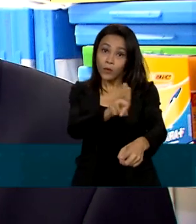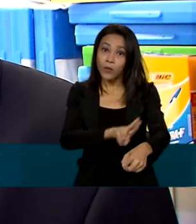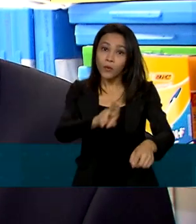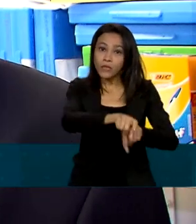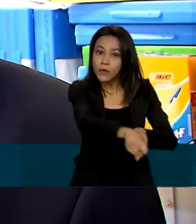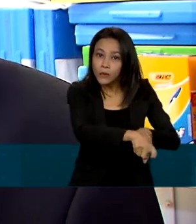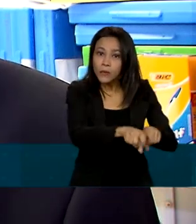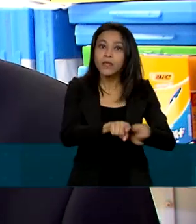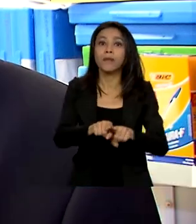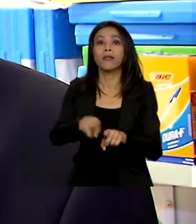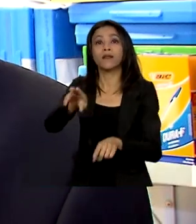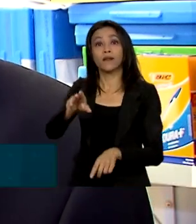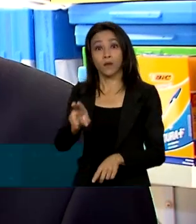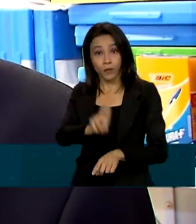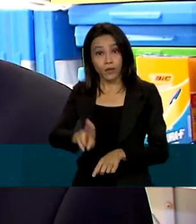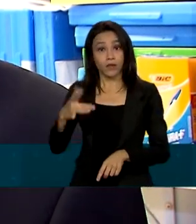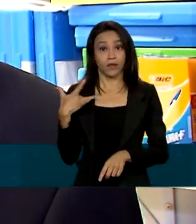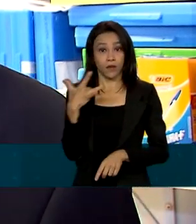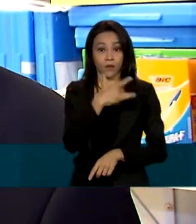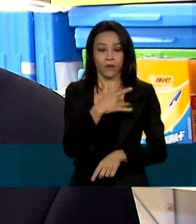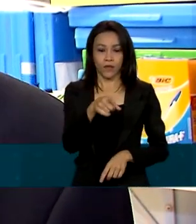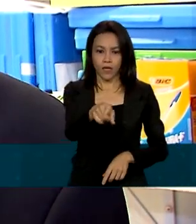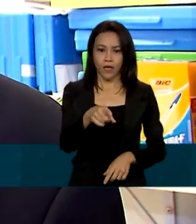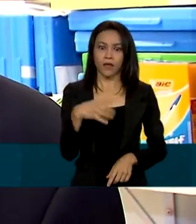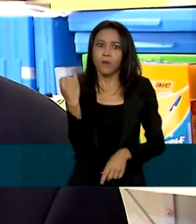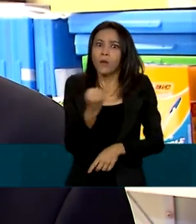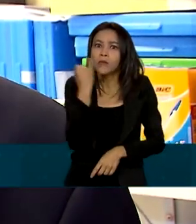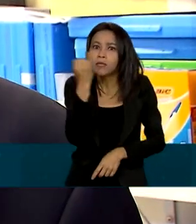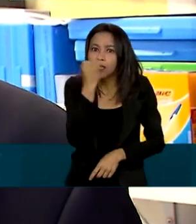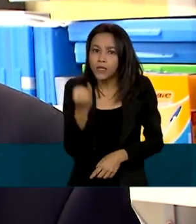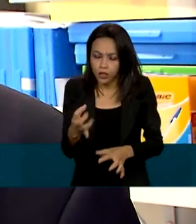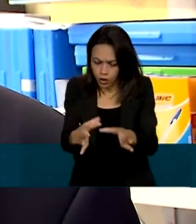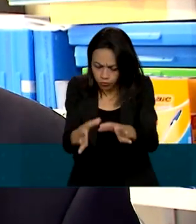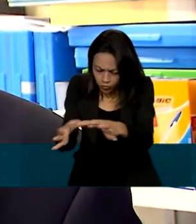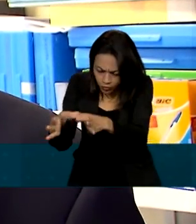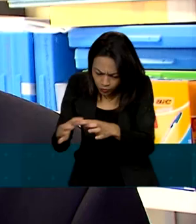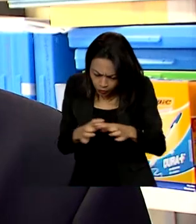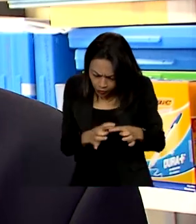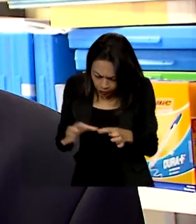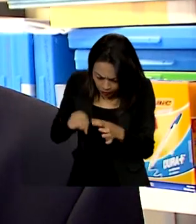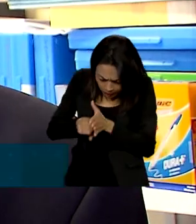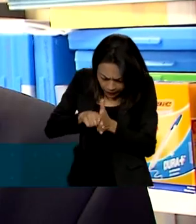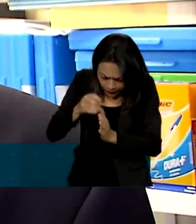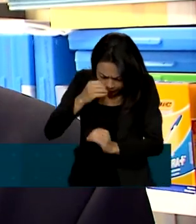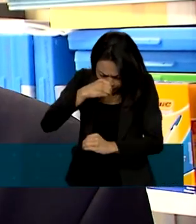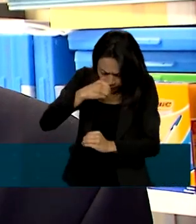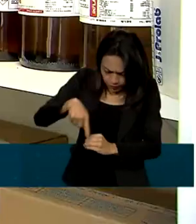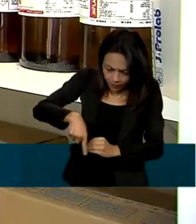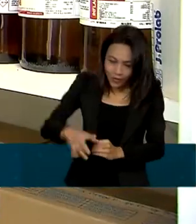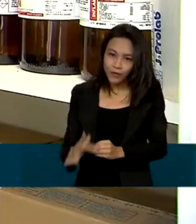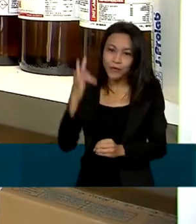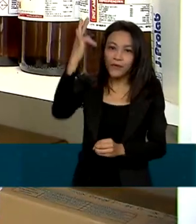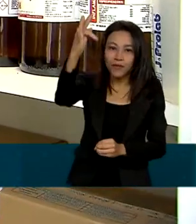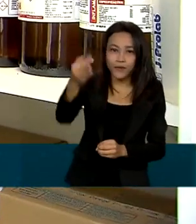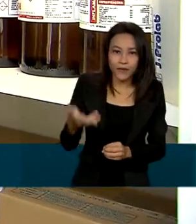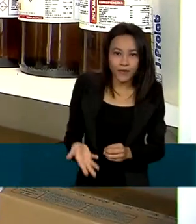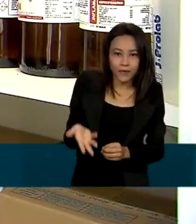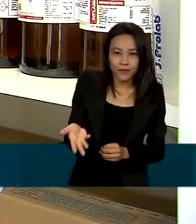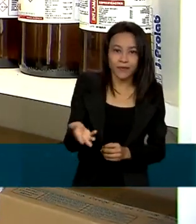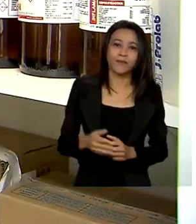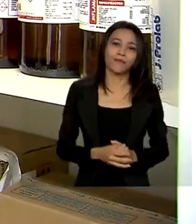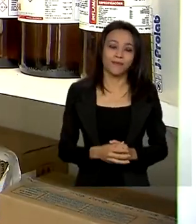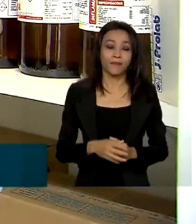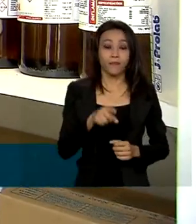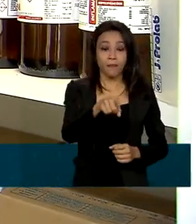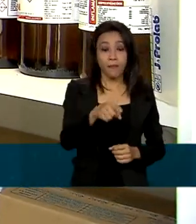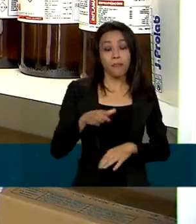depositório importantíssimo de material genético para estudos para gerações futuras. Segundo o Ministério da